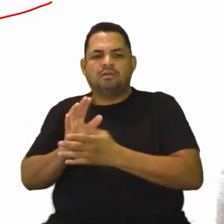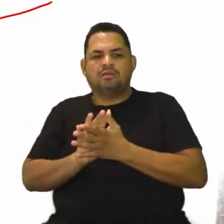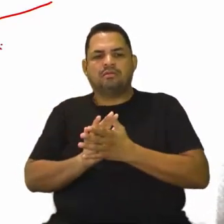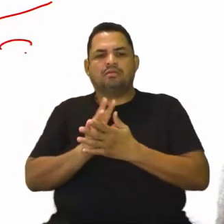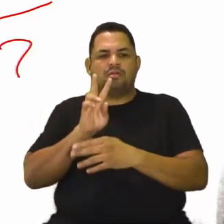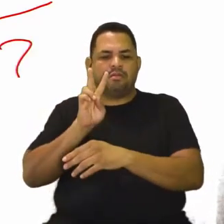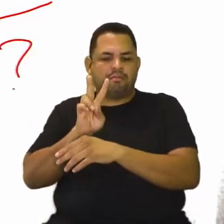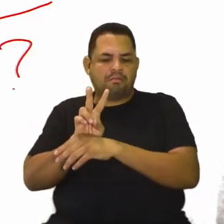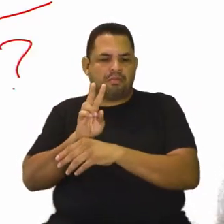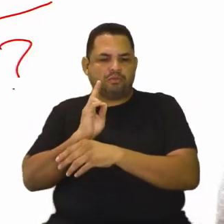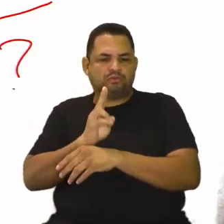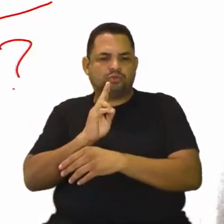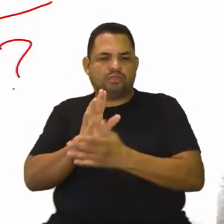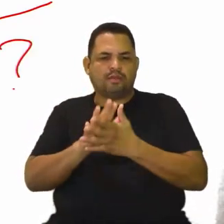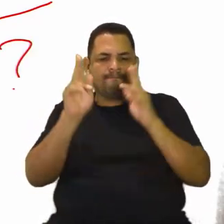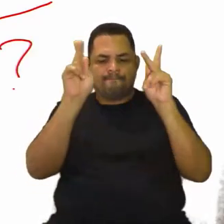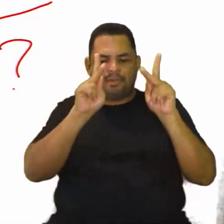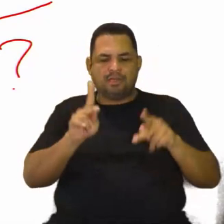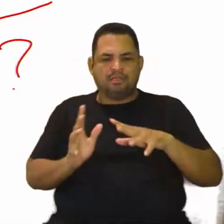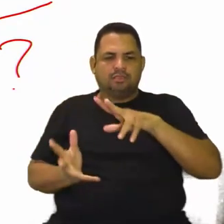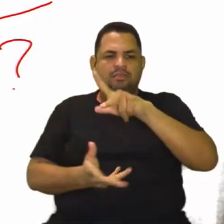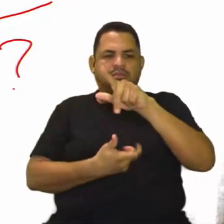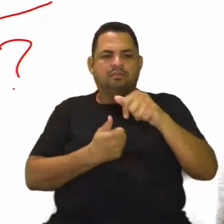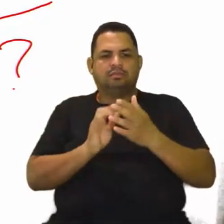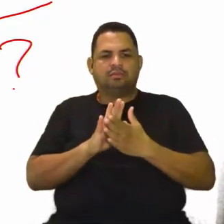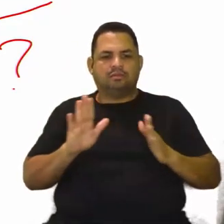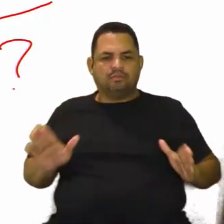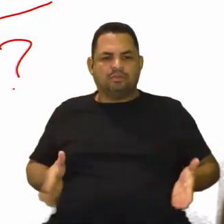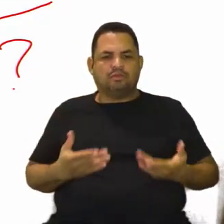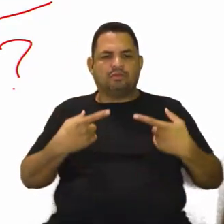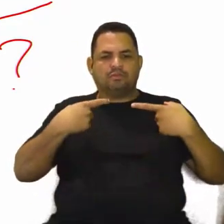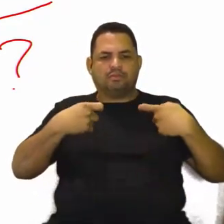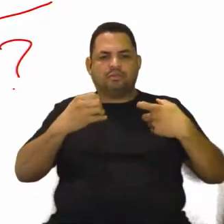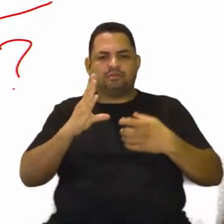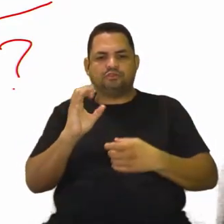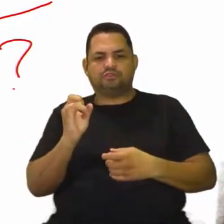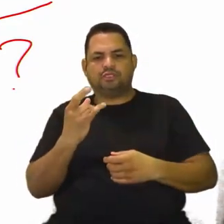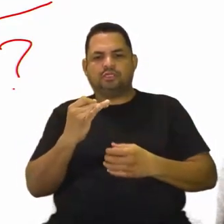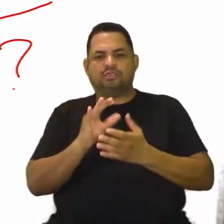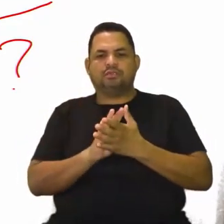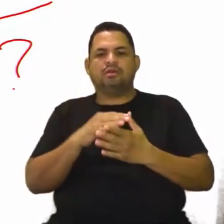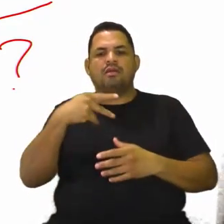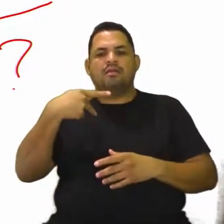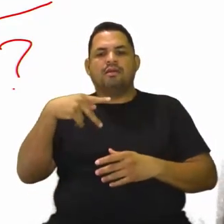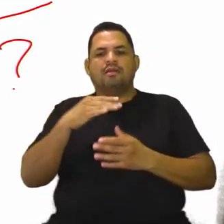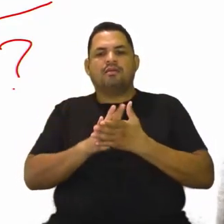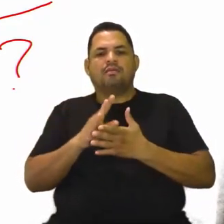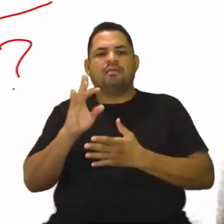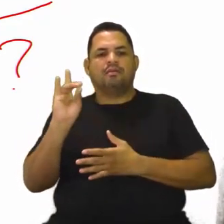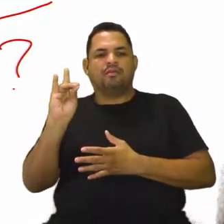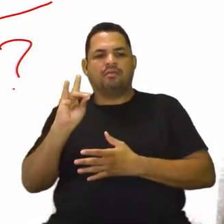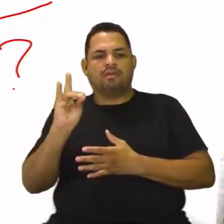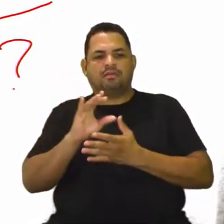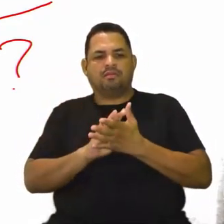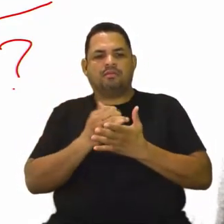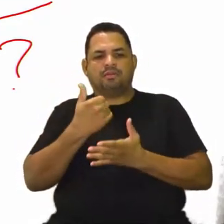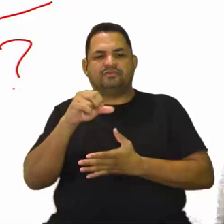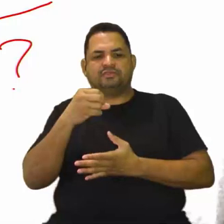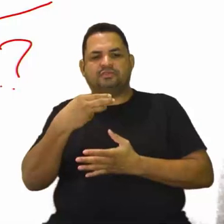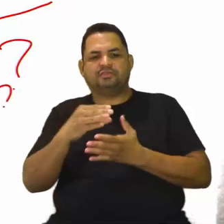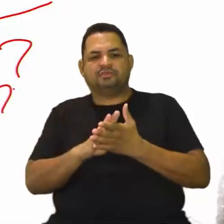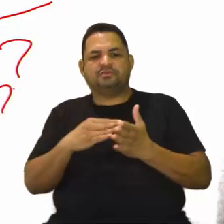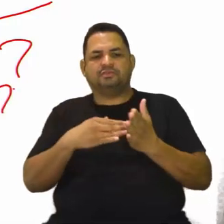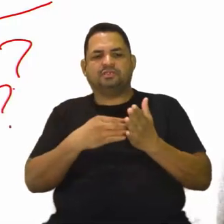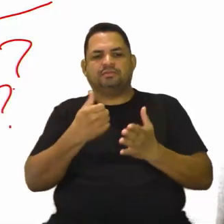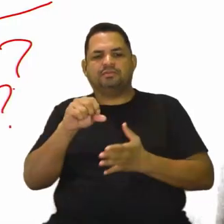mundial? Seria essa daqui? Ou seria promover a Guerra do Tiaco entre Paraguai e Bolívia em 1932,